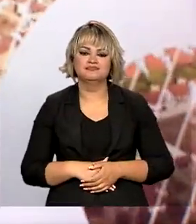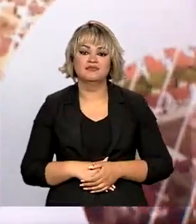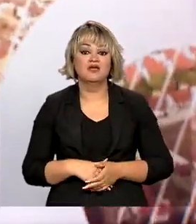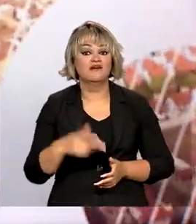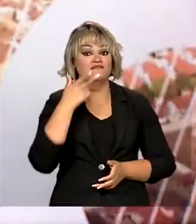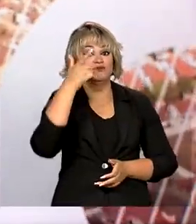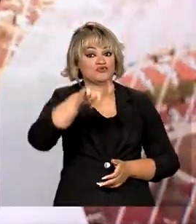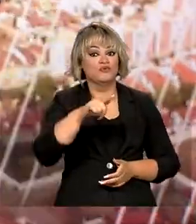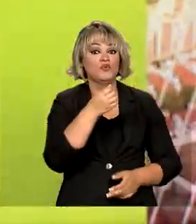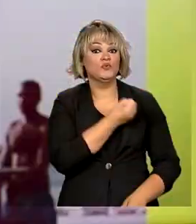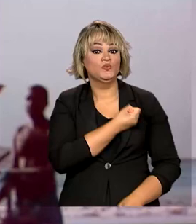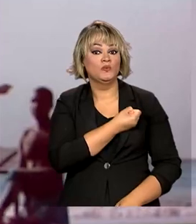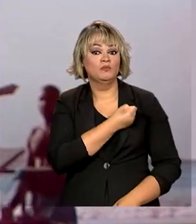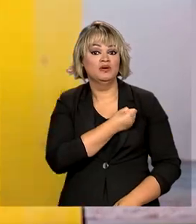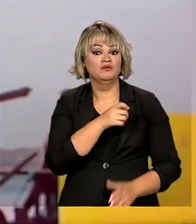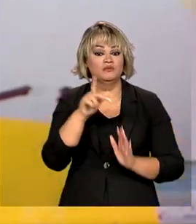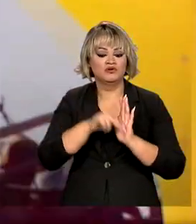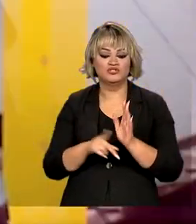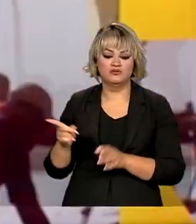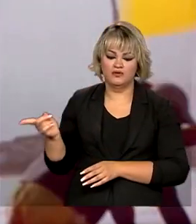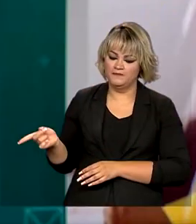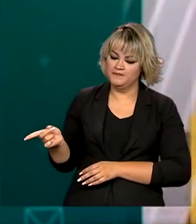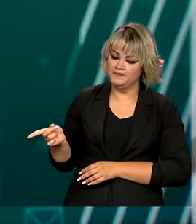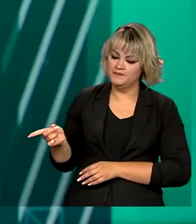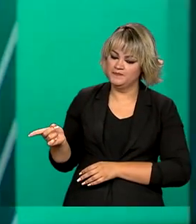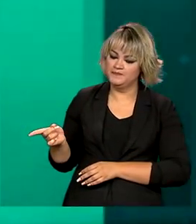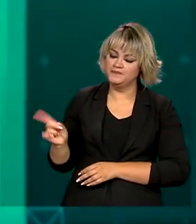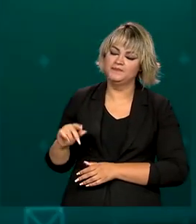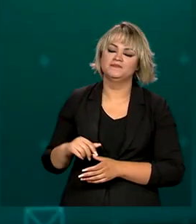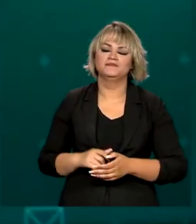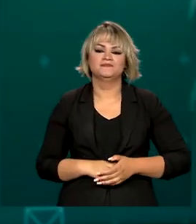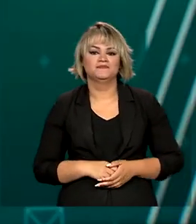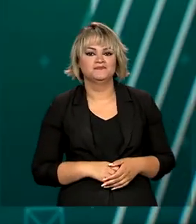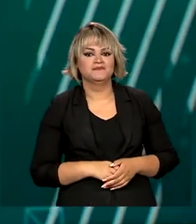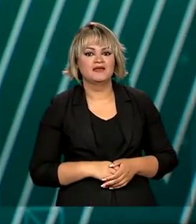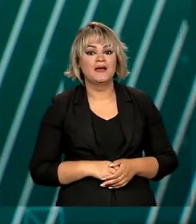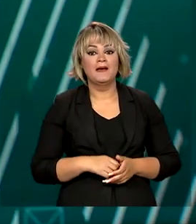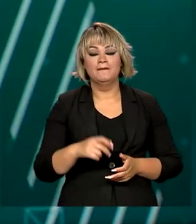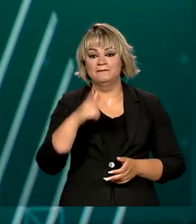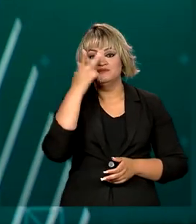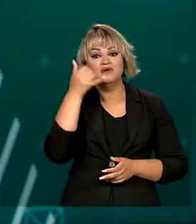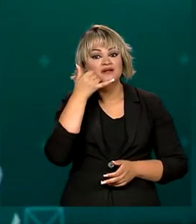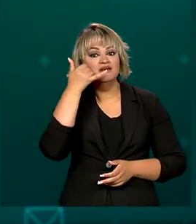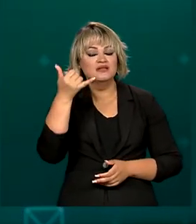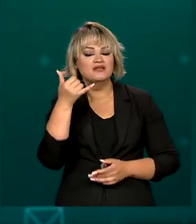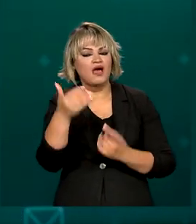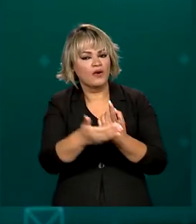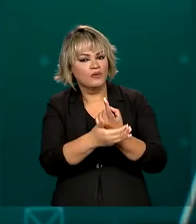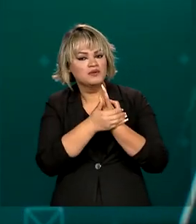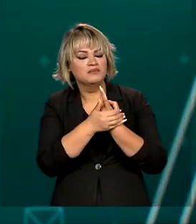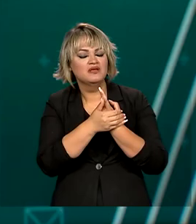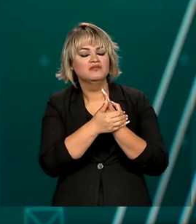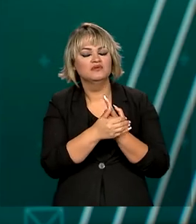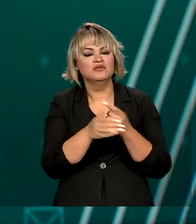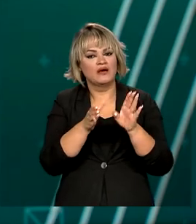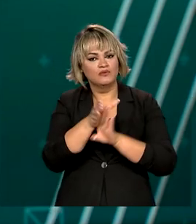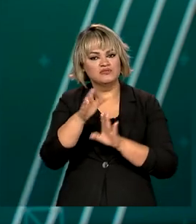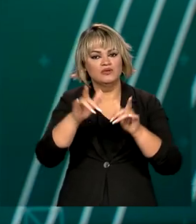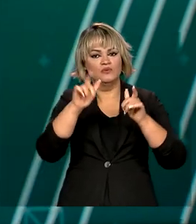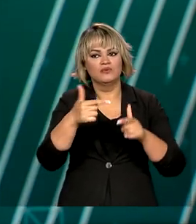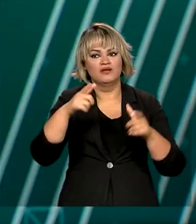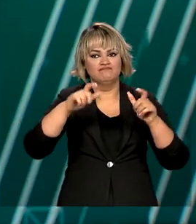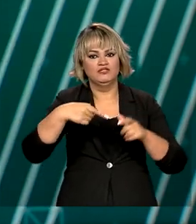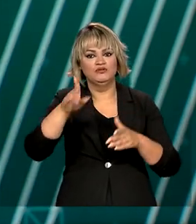Reforçando, viu, o número do projeto Linha Vida é o 196. A pessoa que liga é acolhida e direcionada para